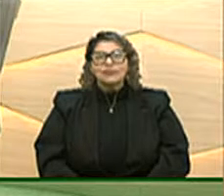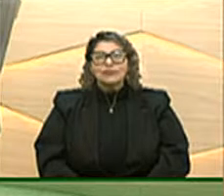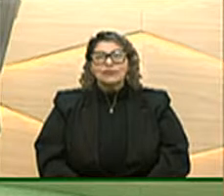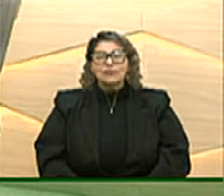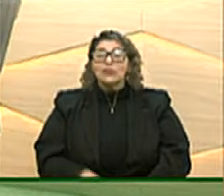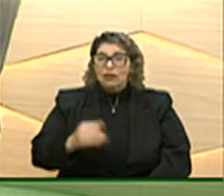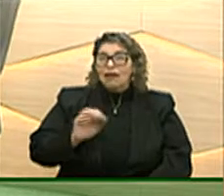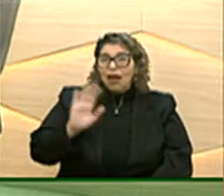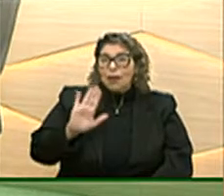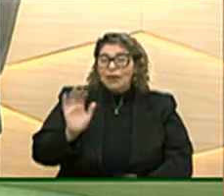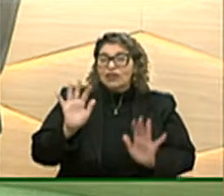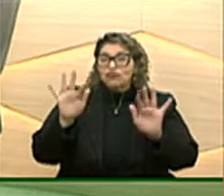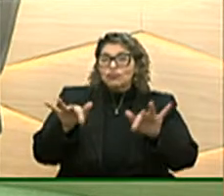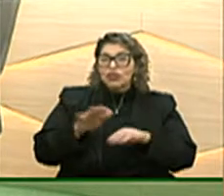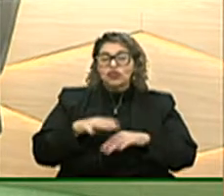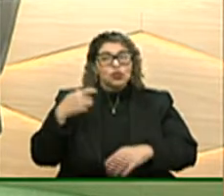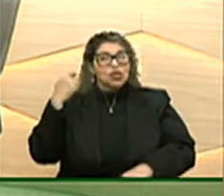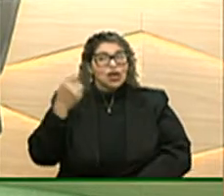despedida dos gaúchos e gaúchos